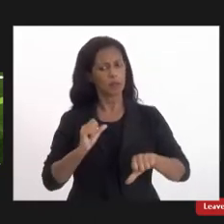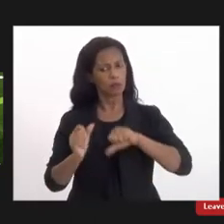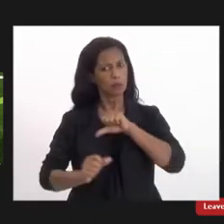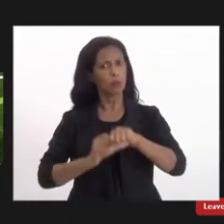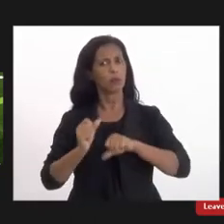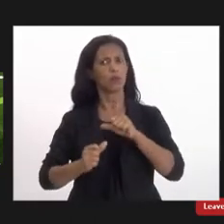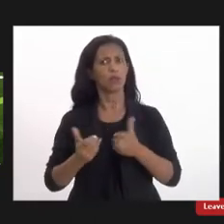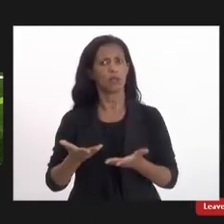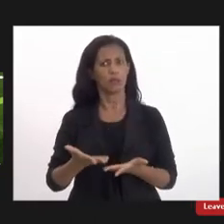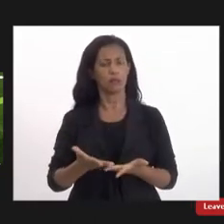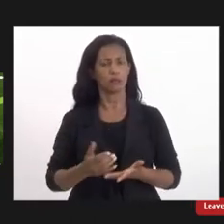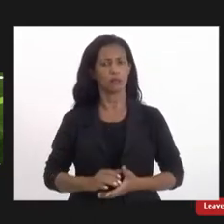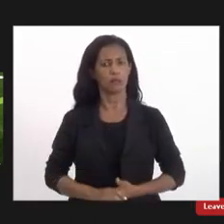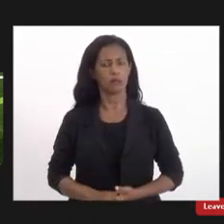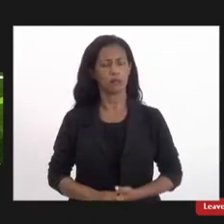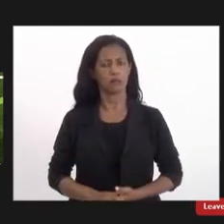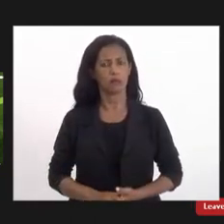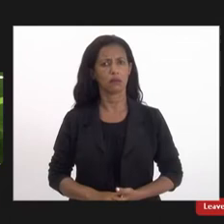esse processo.